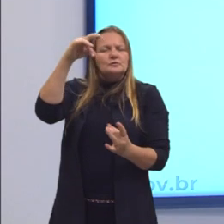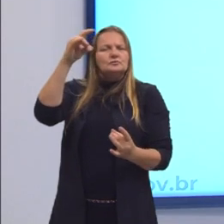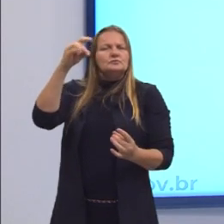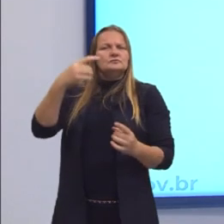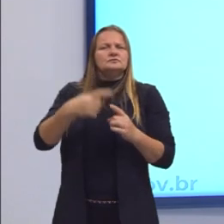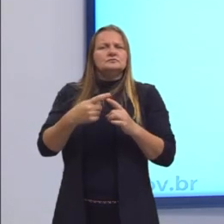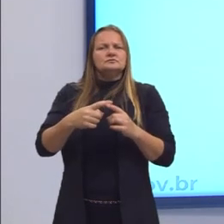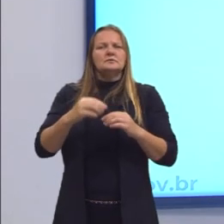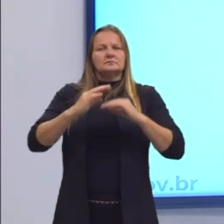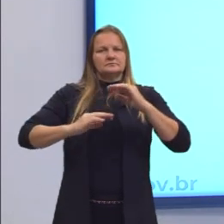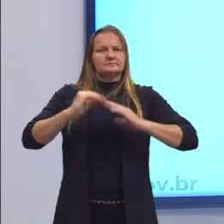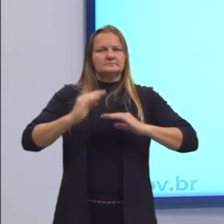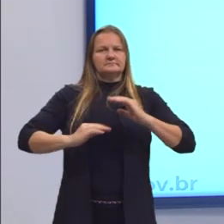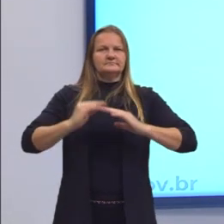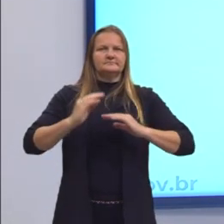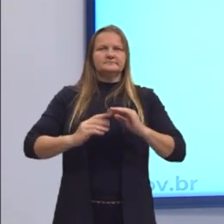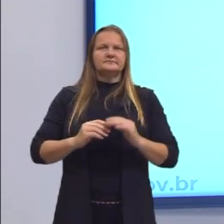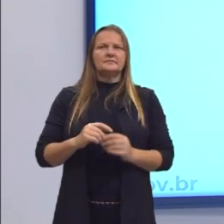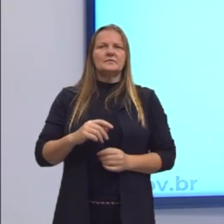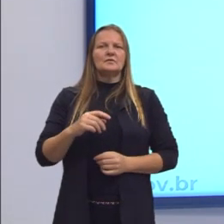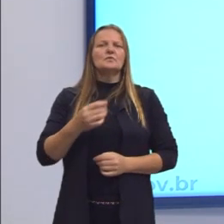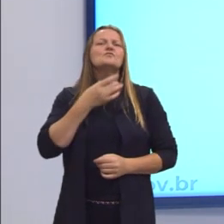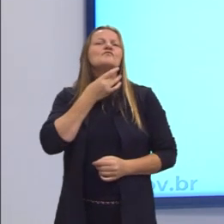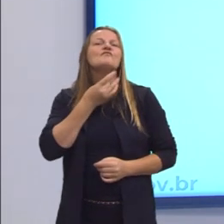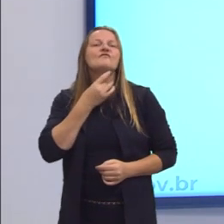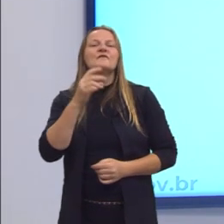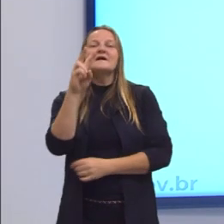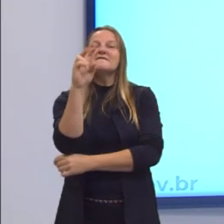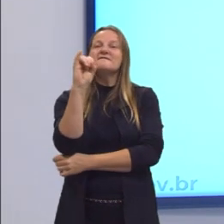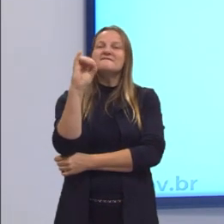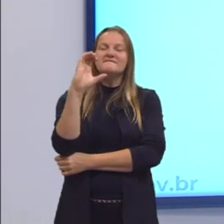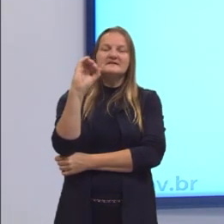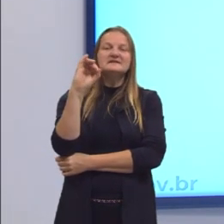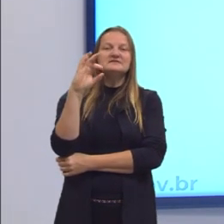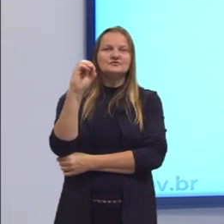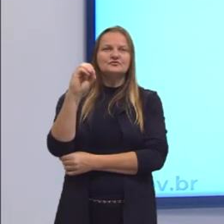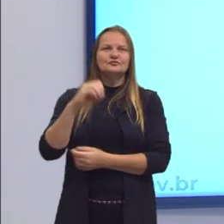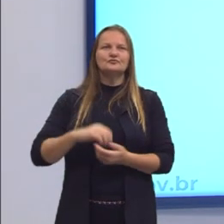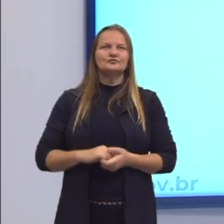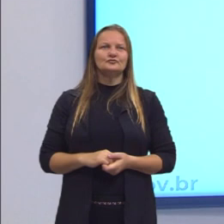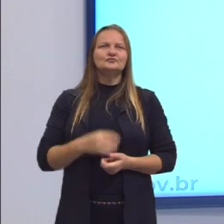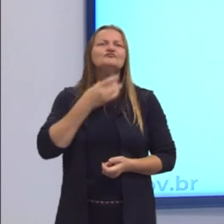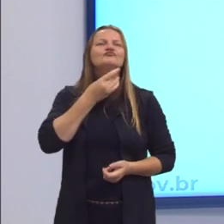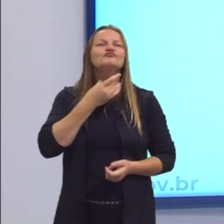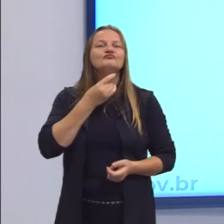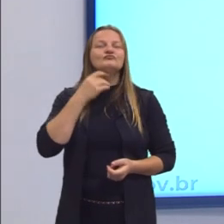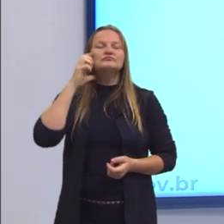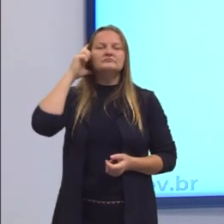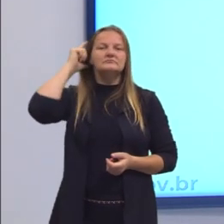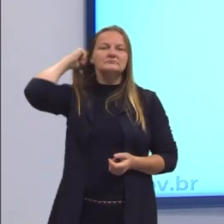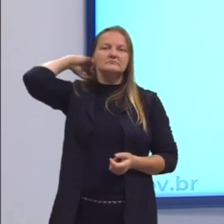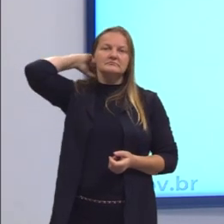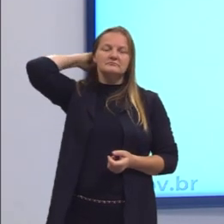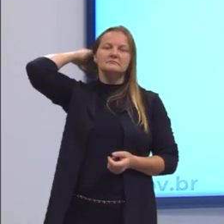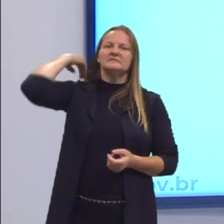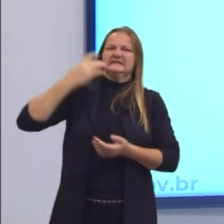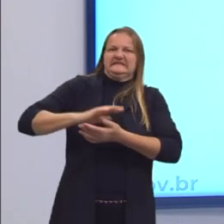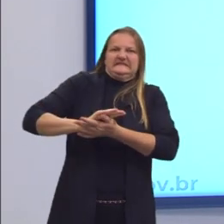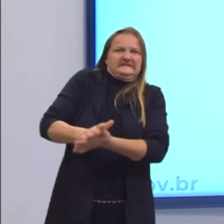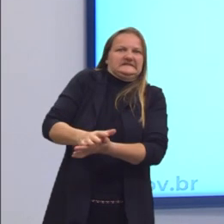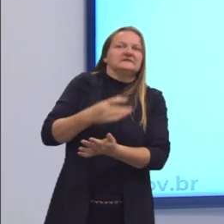agir bem. O vício para o Platão é algo desprezível.